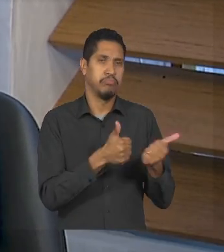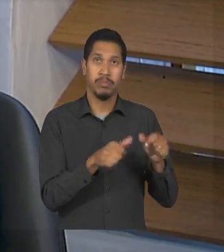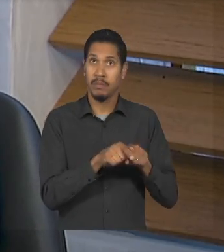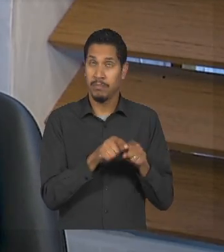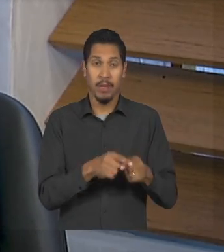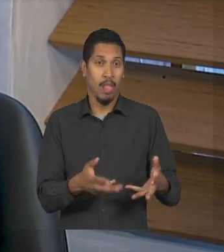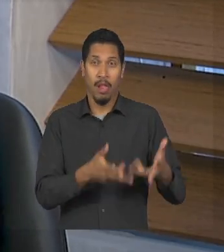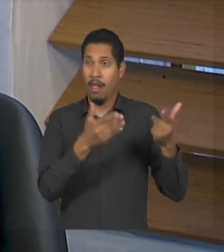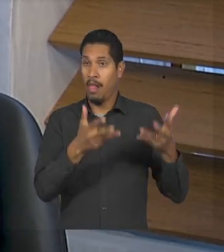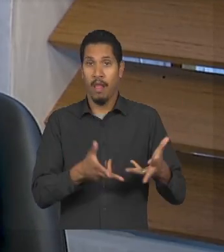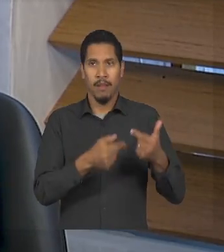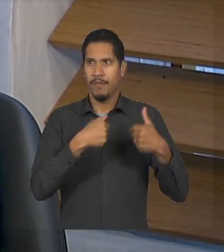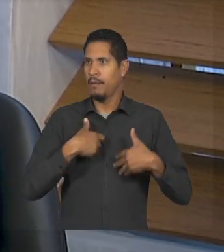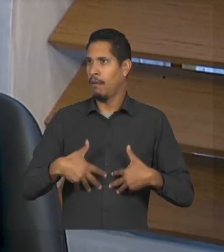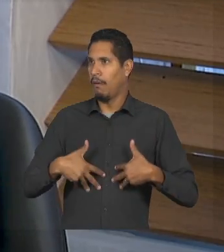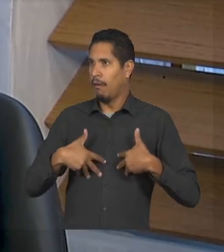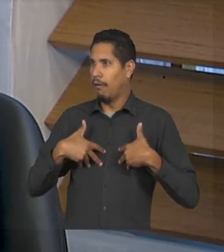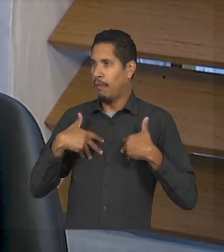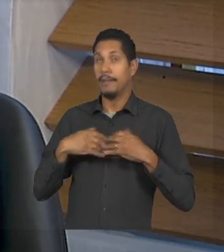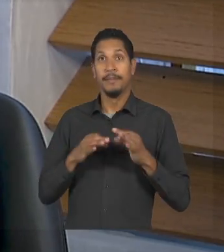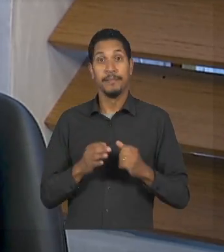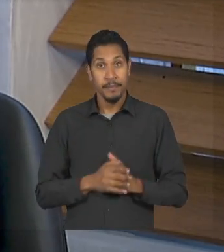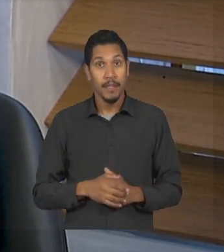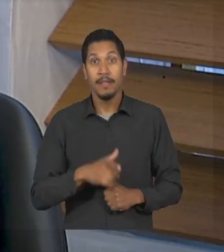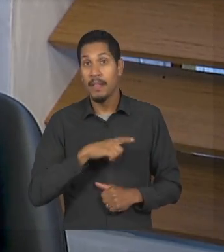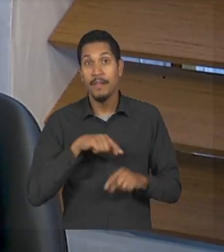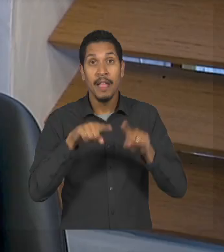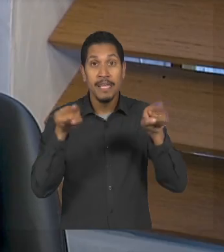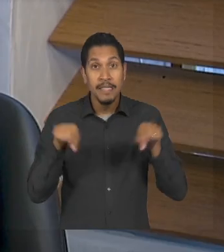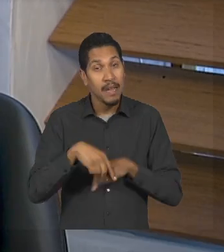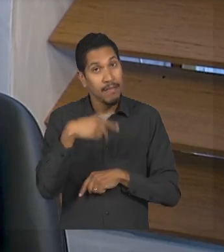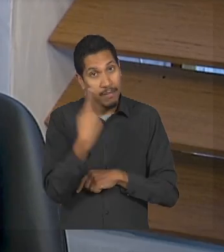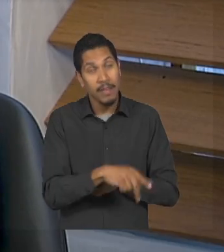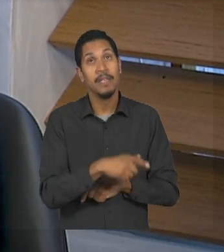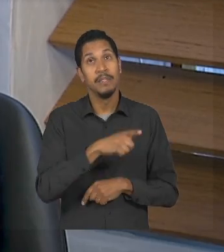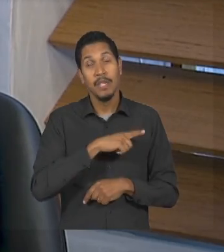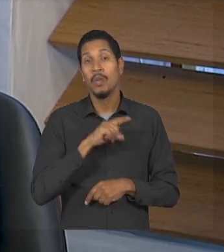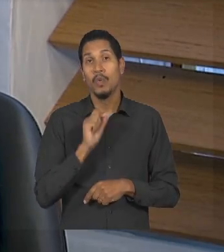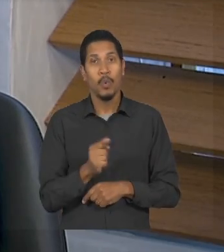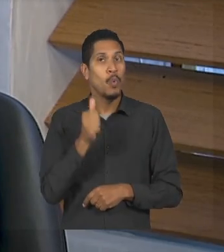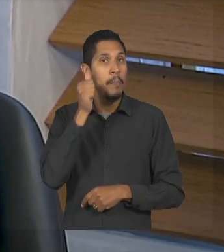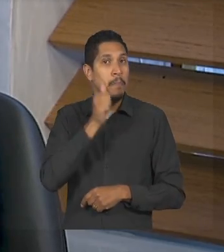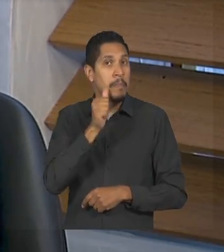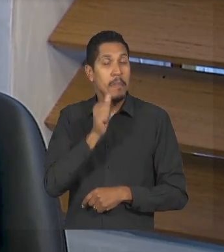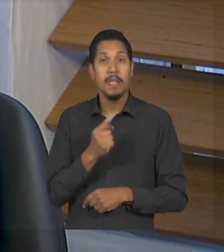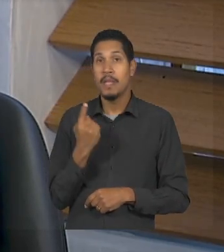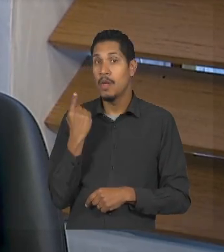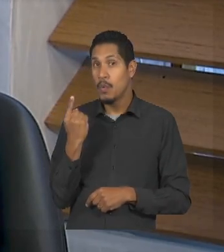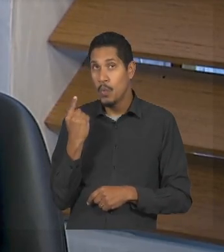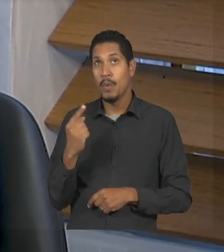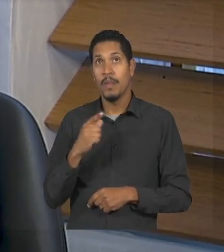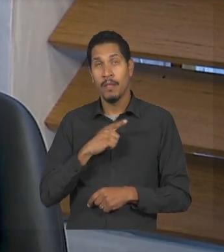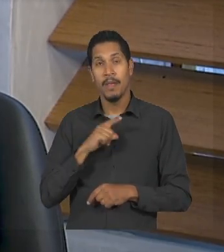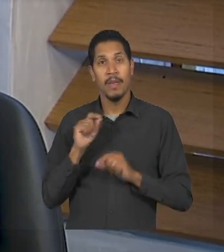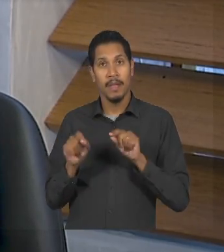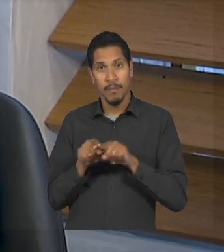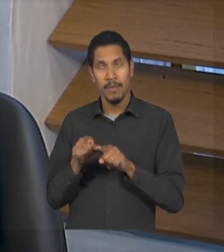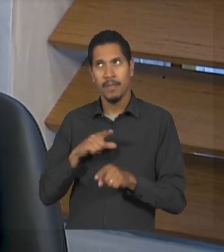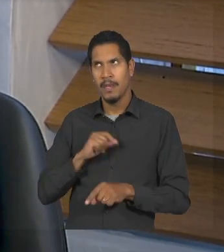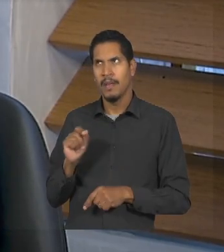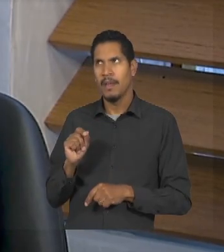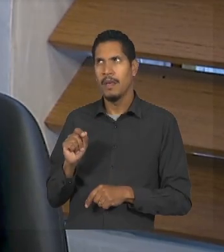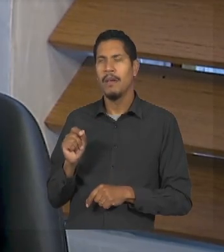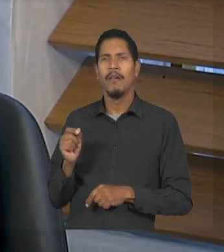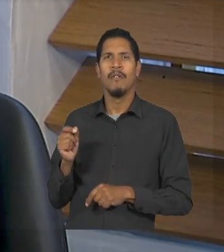enalteceu o benício é super orgulhosa e disse que dentro da sala dele existe uma menina de nível de suporte 3